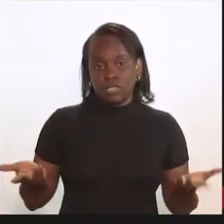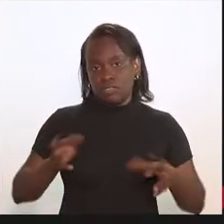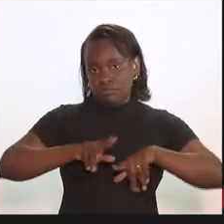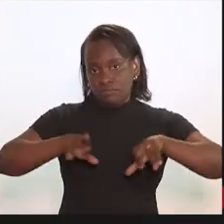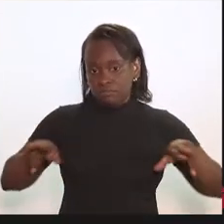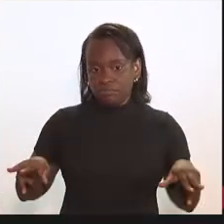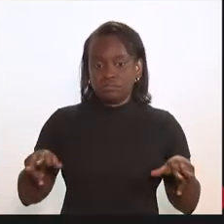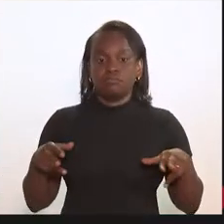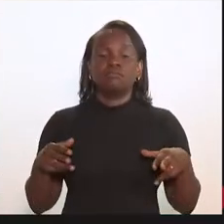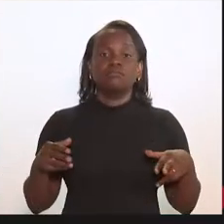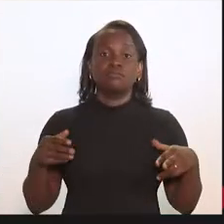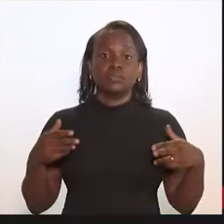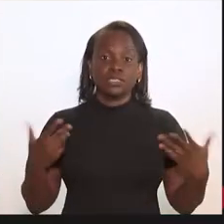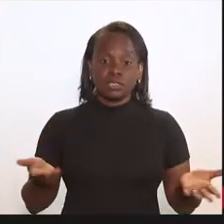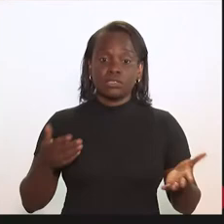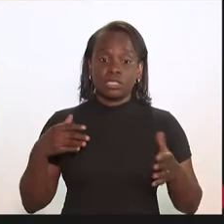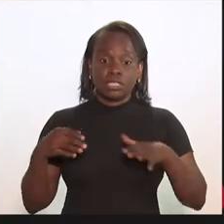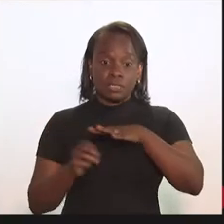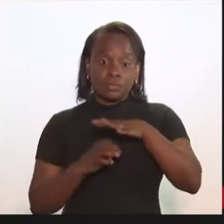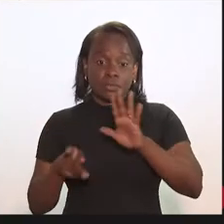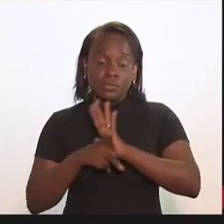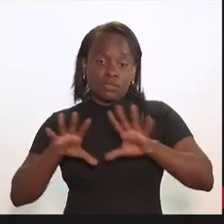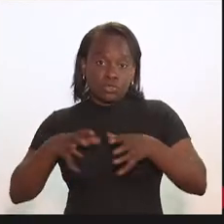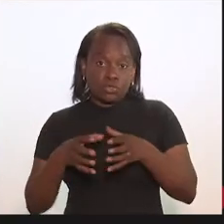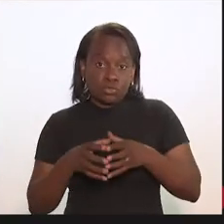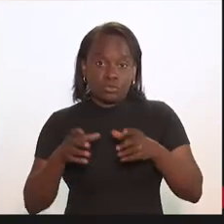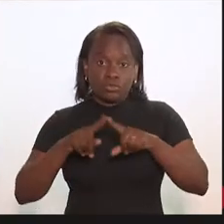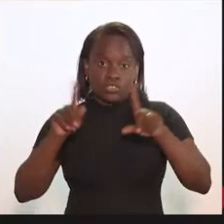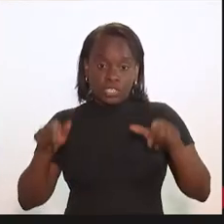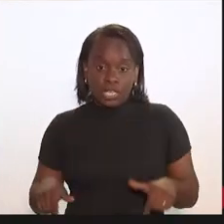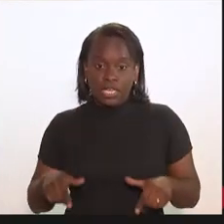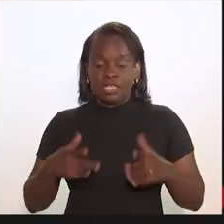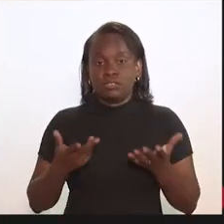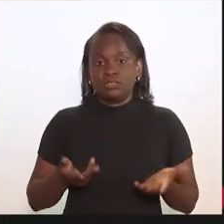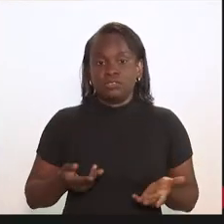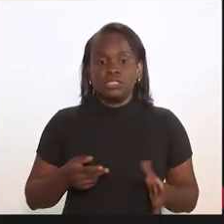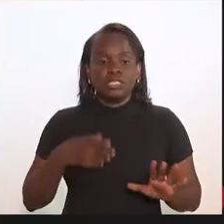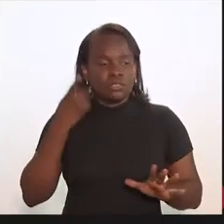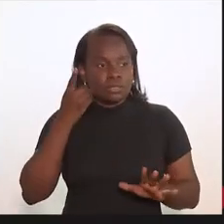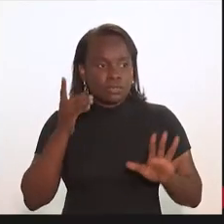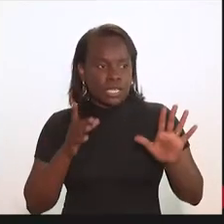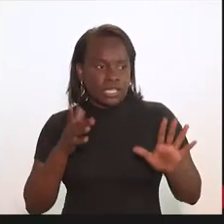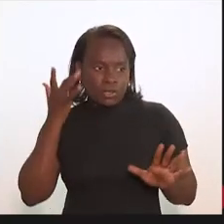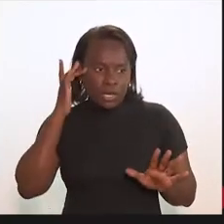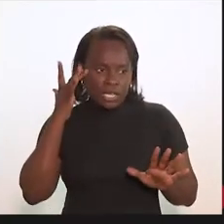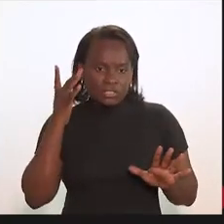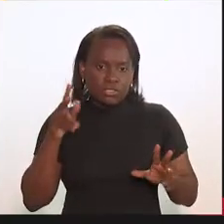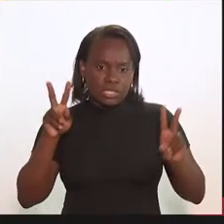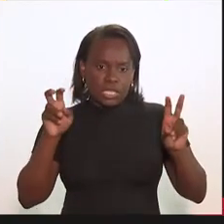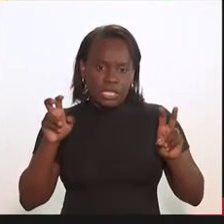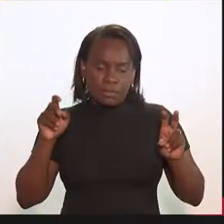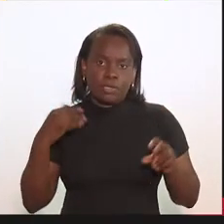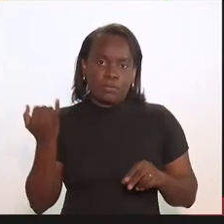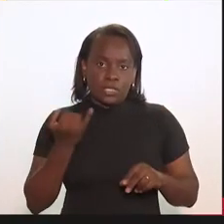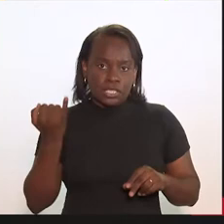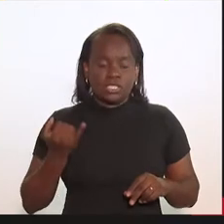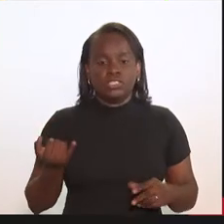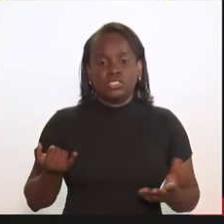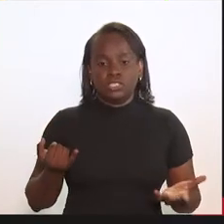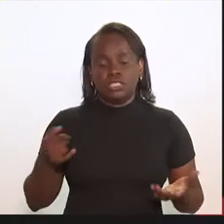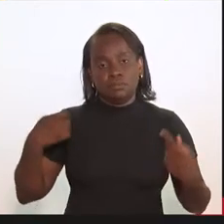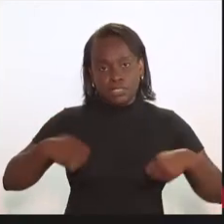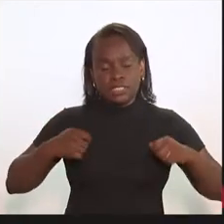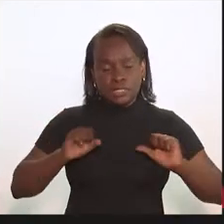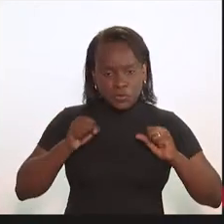enfim, entre outros, as entidades de classe... Deputada, eu acho até que tem um tema fundamental